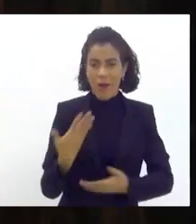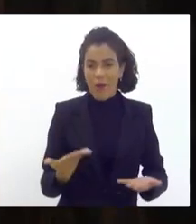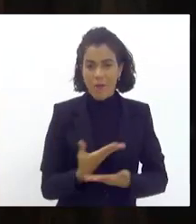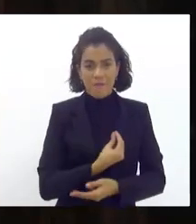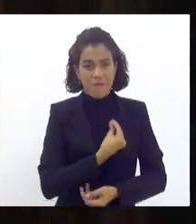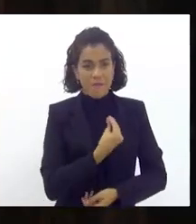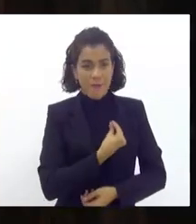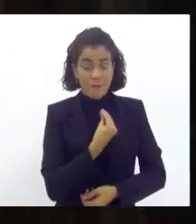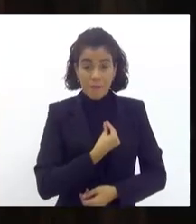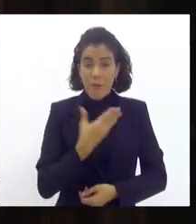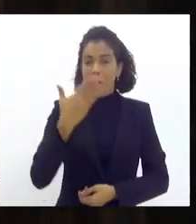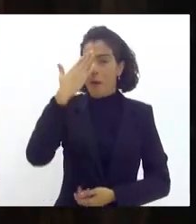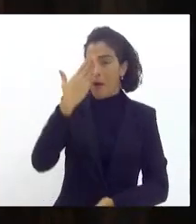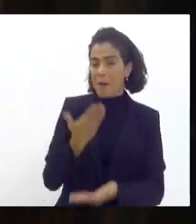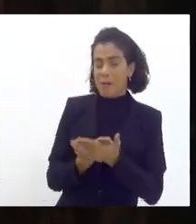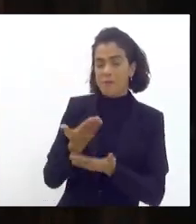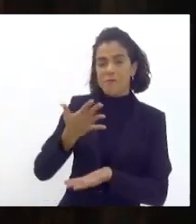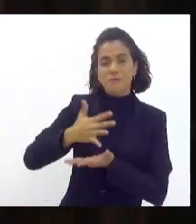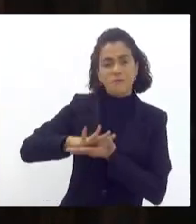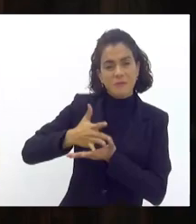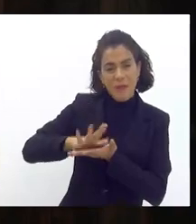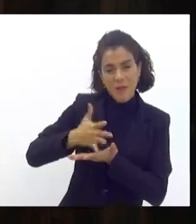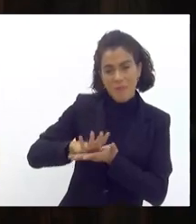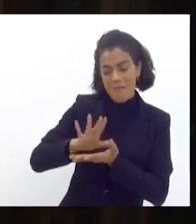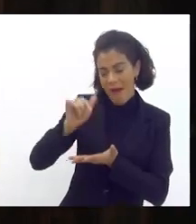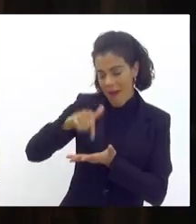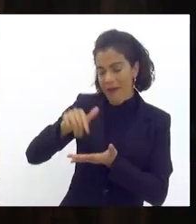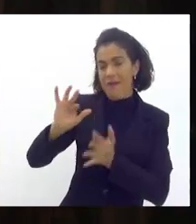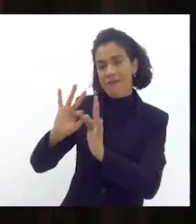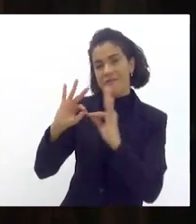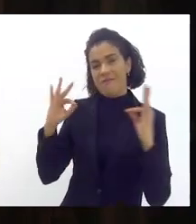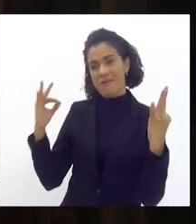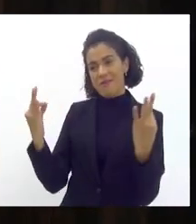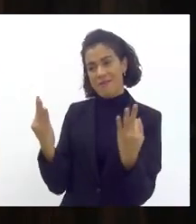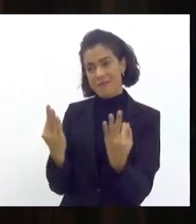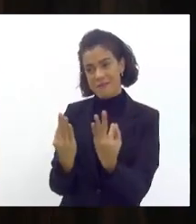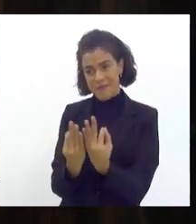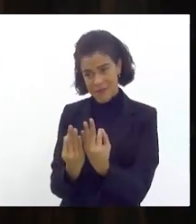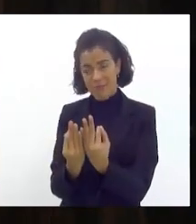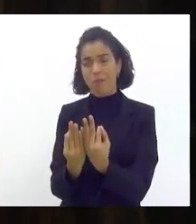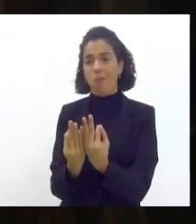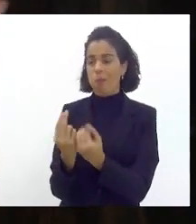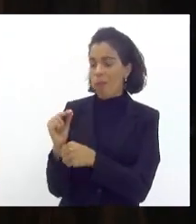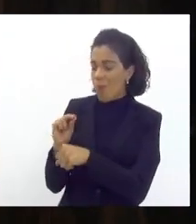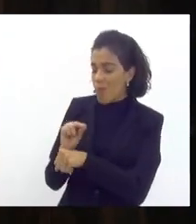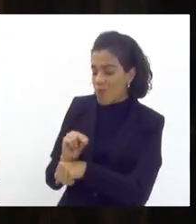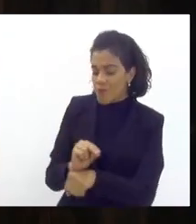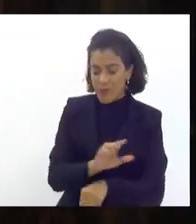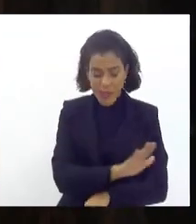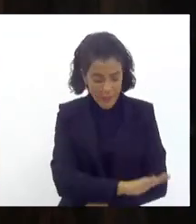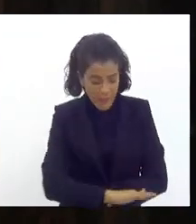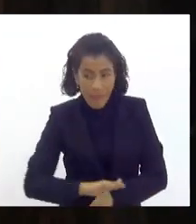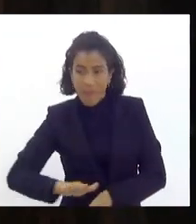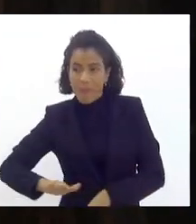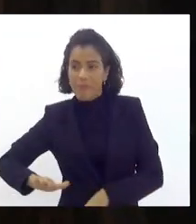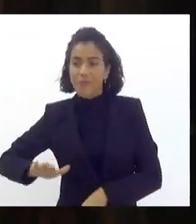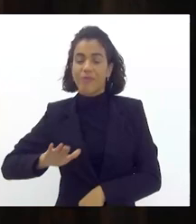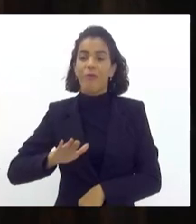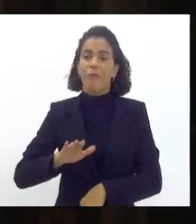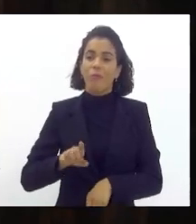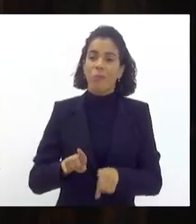que o samba, como uma família, como bem disse aqui também o Marinho, cuidando das crianças, um querido amigo,